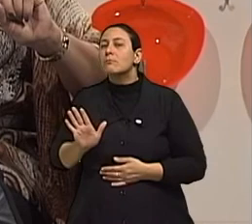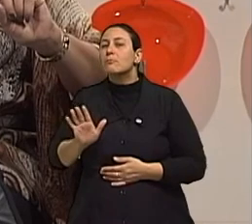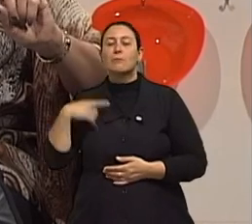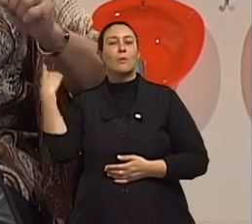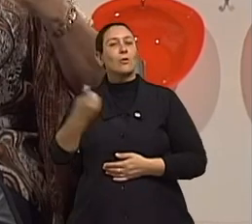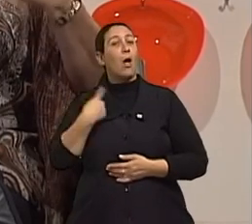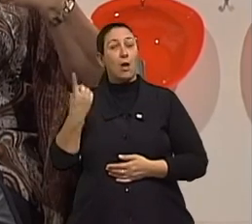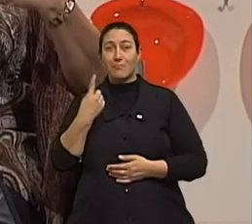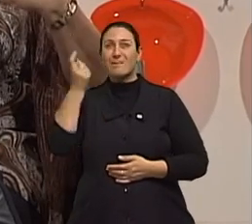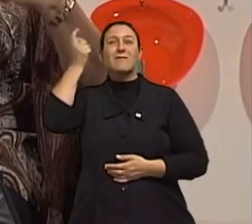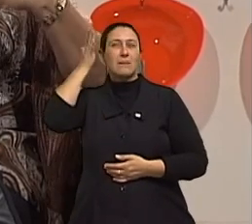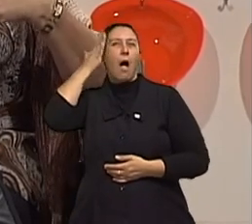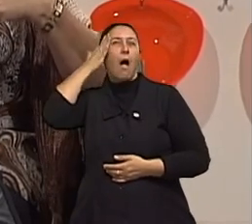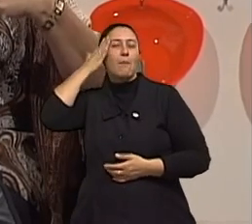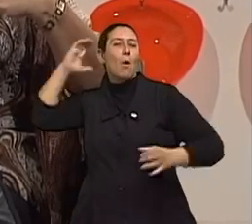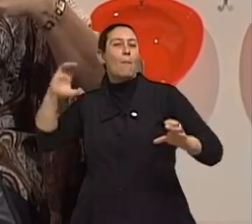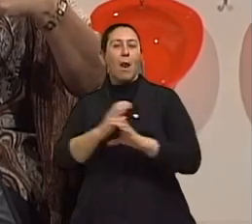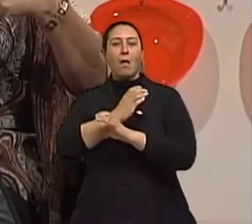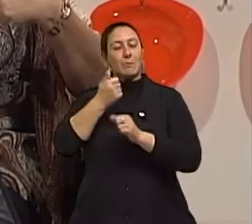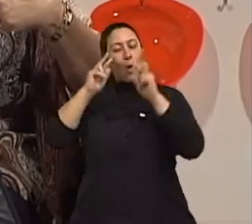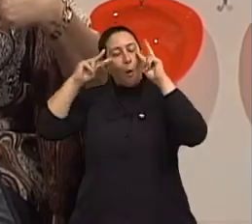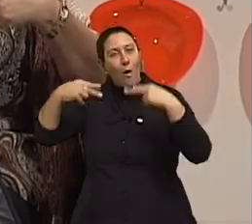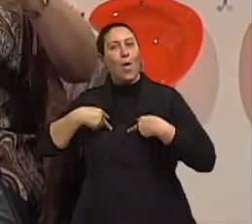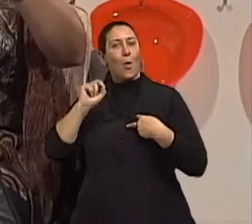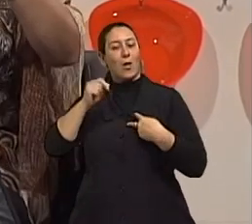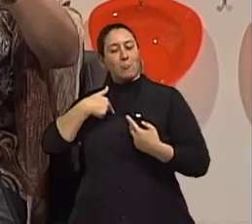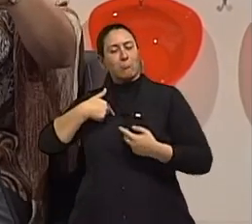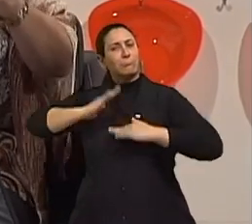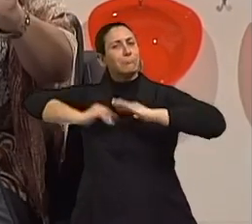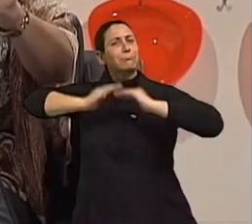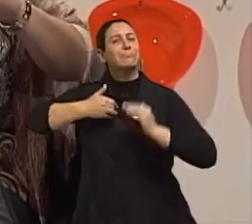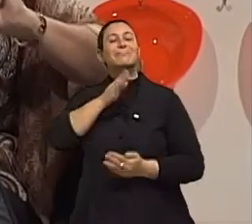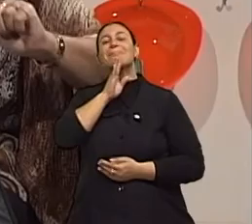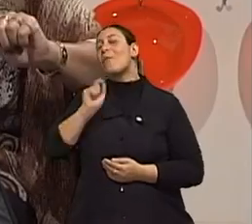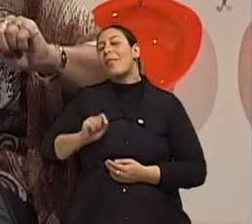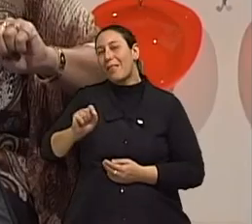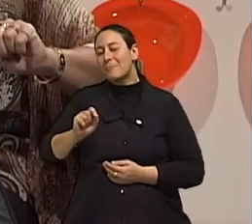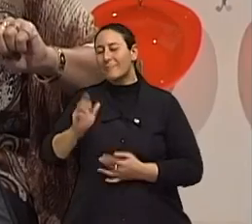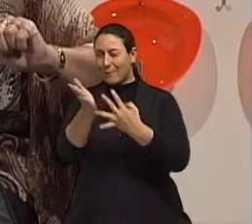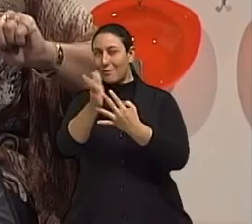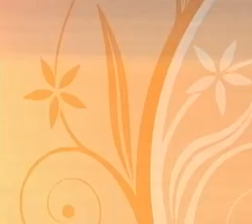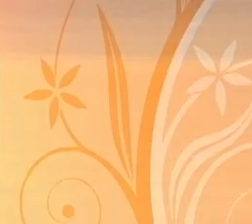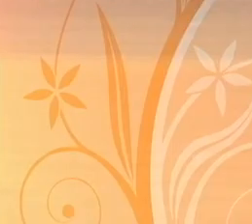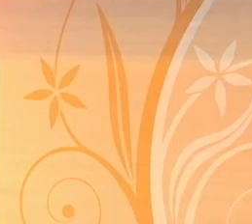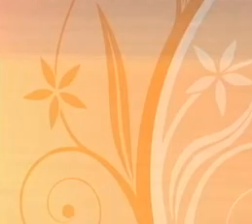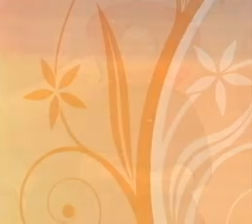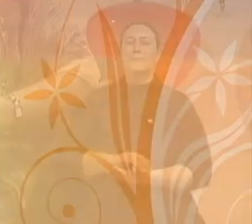não sabe muita coisa sobre a gente. Isso é muito bom vocês pensarem nesse pequeno intervalo e já voltamos.